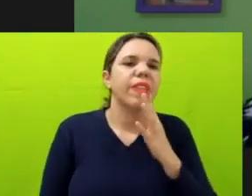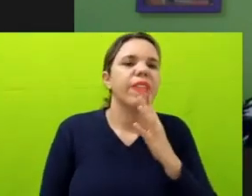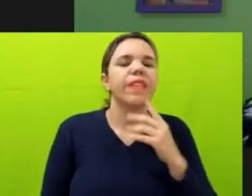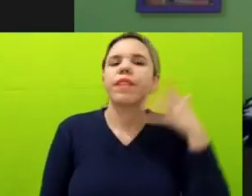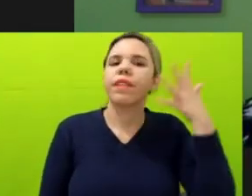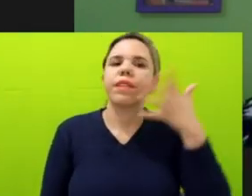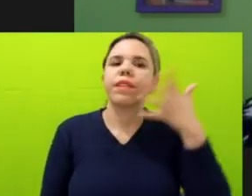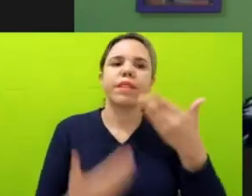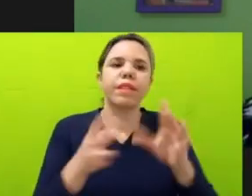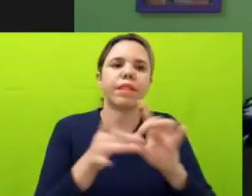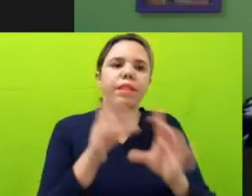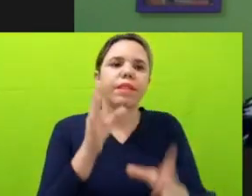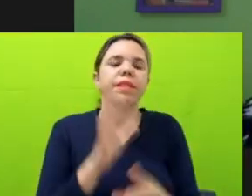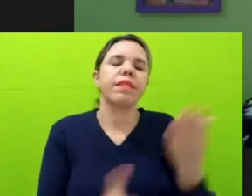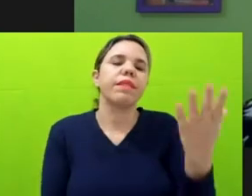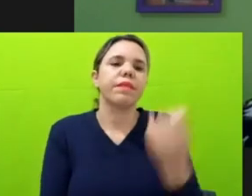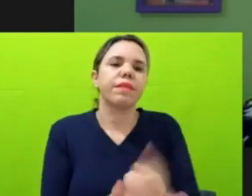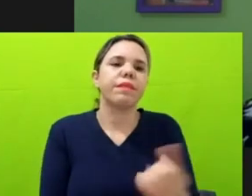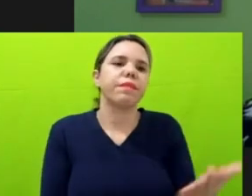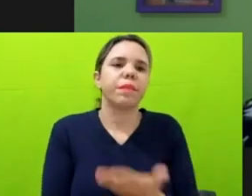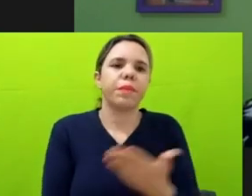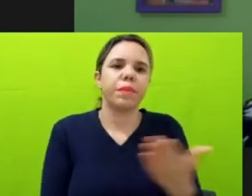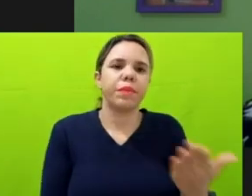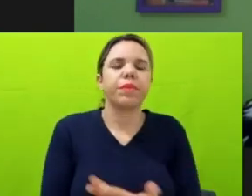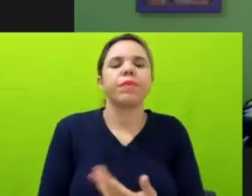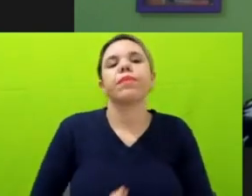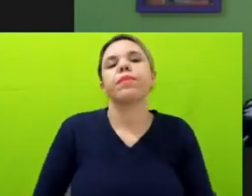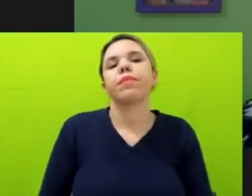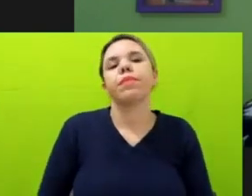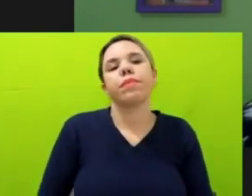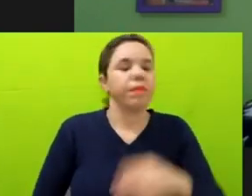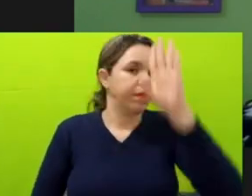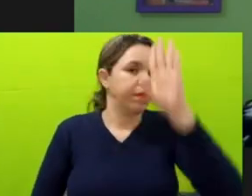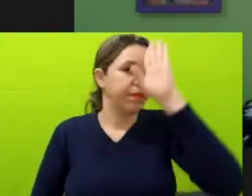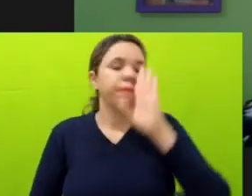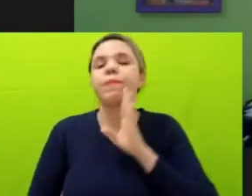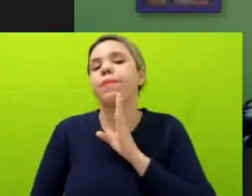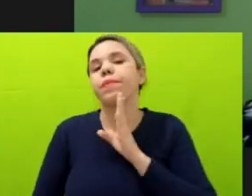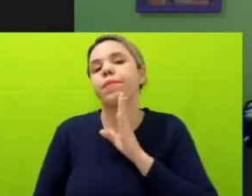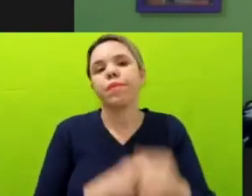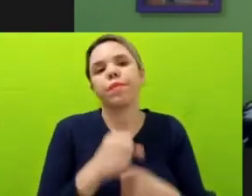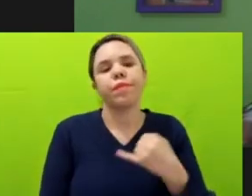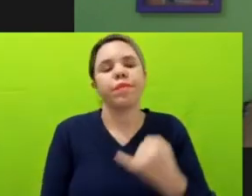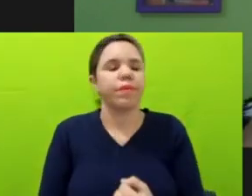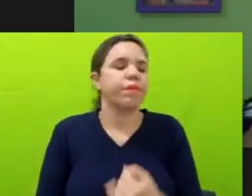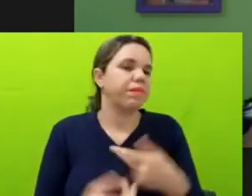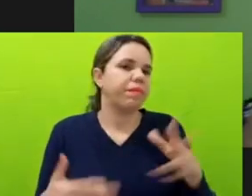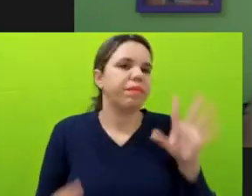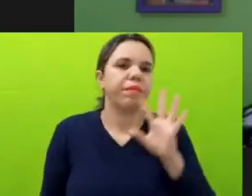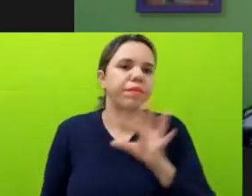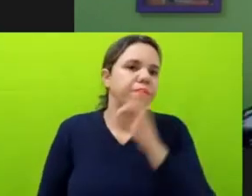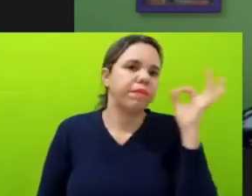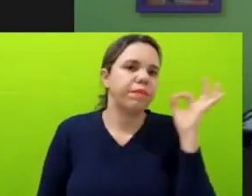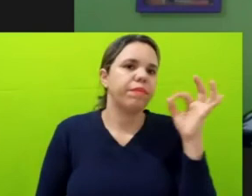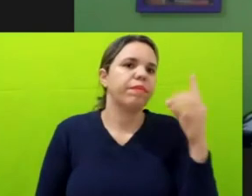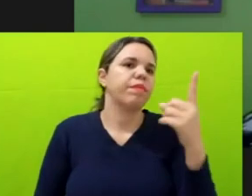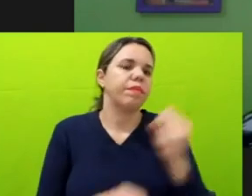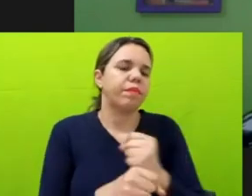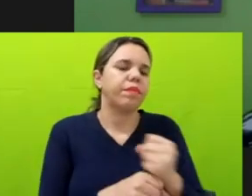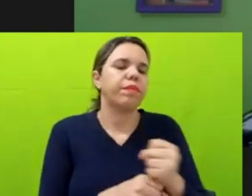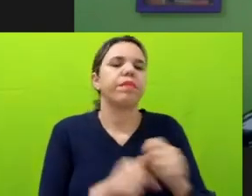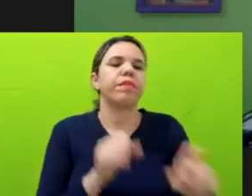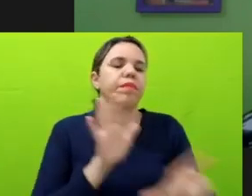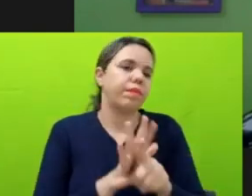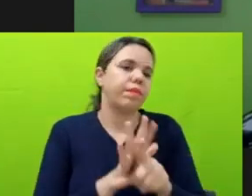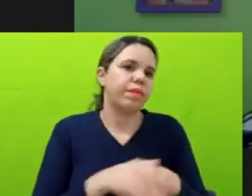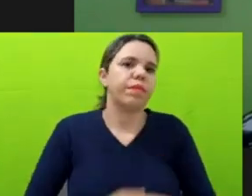gratuito, né? Com uma coletânea de ensaios aí sobre esses últimos 10 anos da lei, que foi produzido,